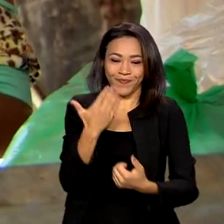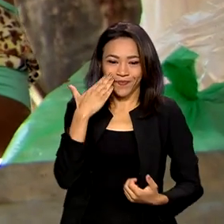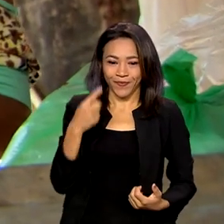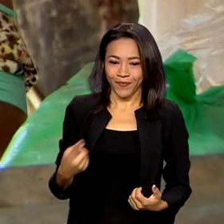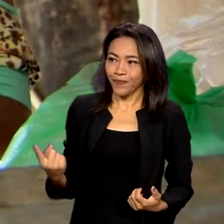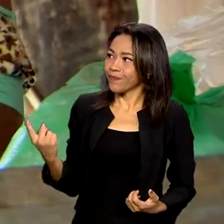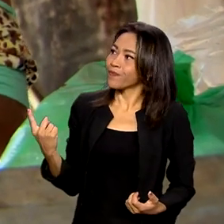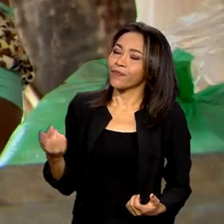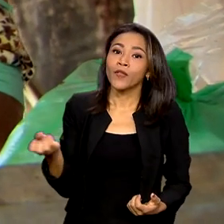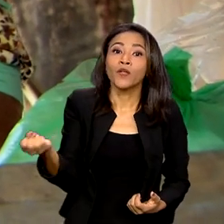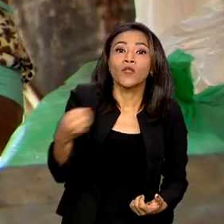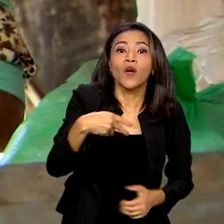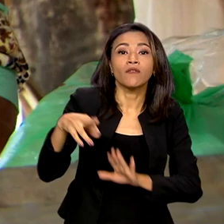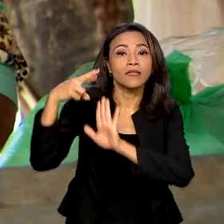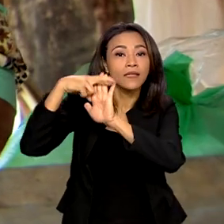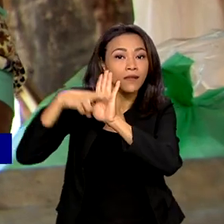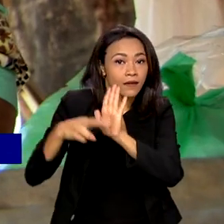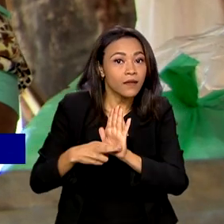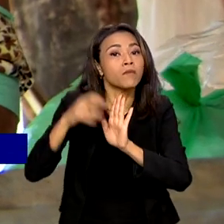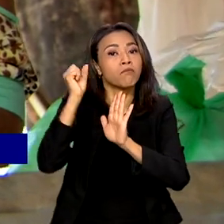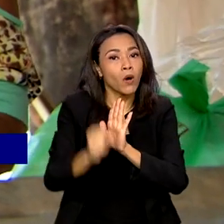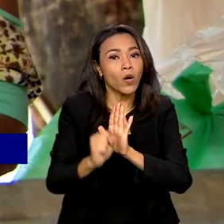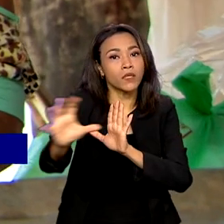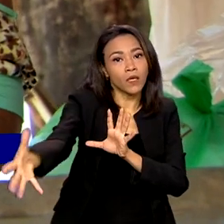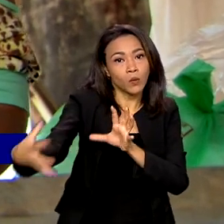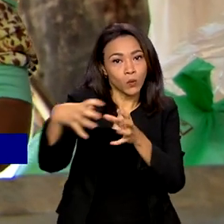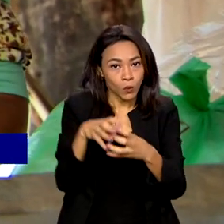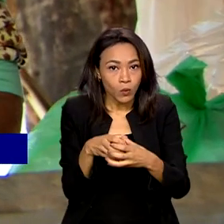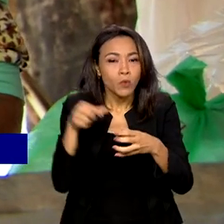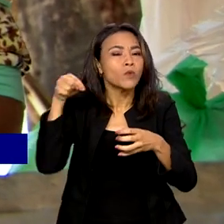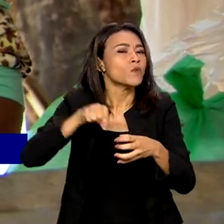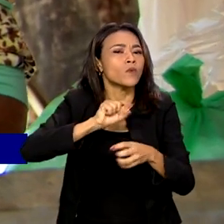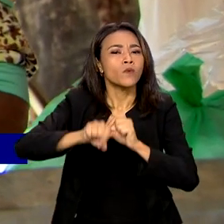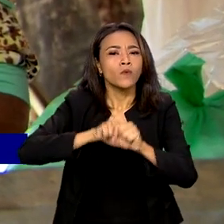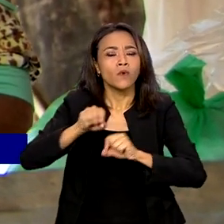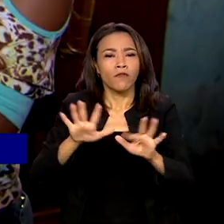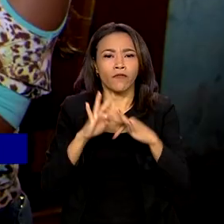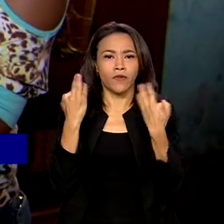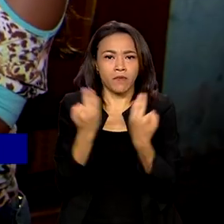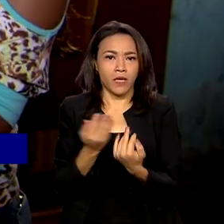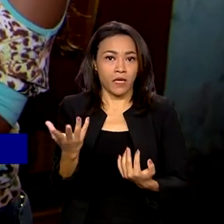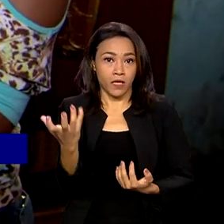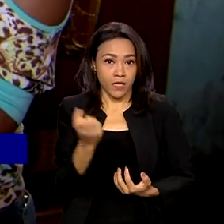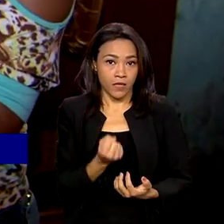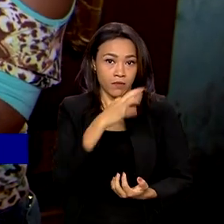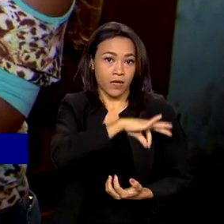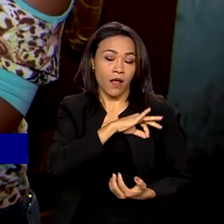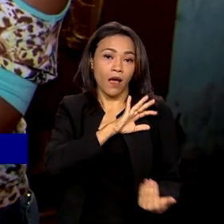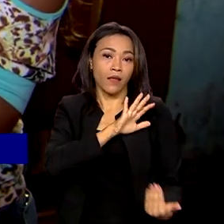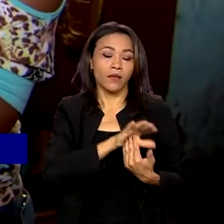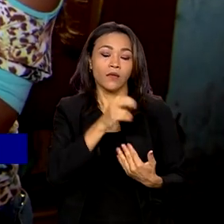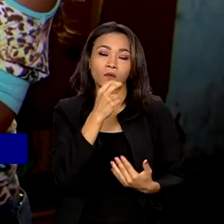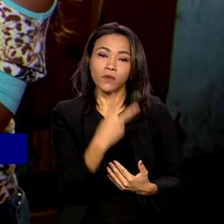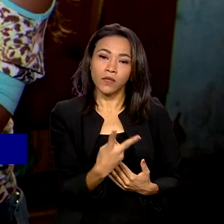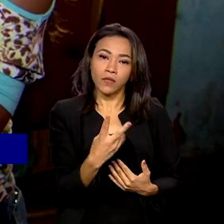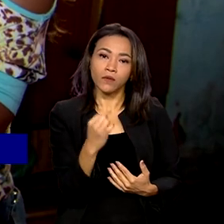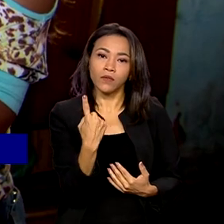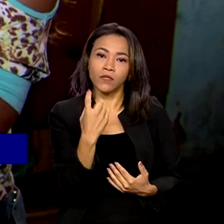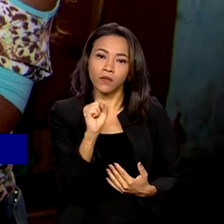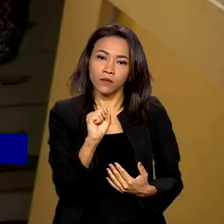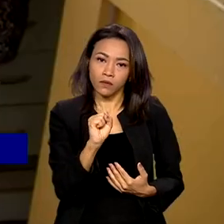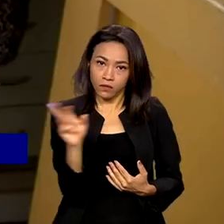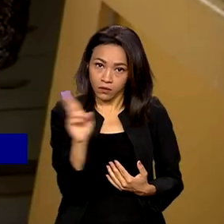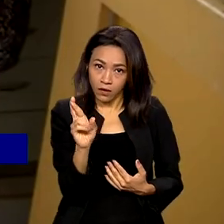Pelas novas regras, podem fazer parte do programa as famílias com renda mensal de até R$ 218,00 por